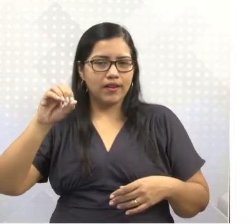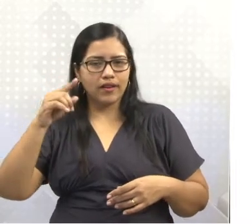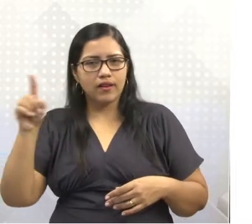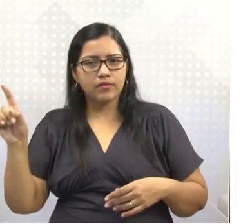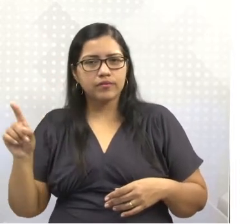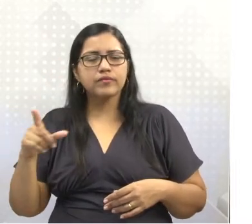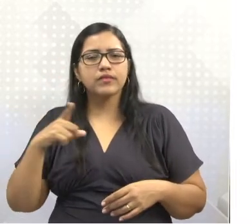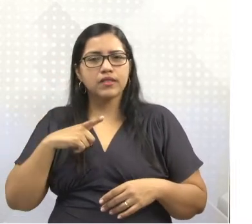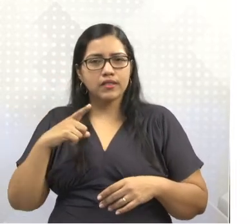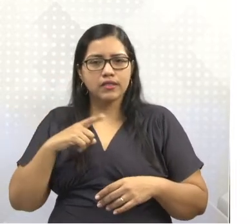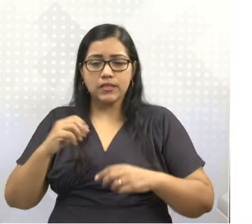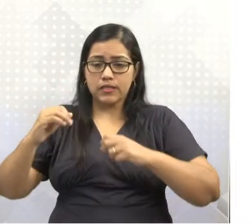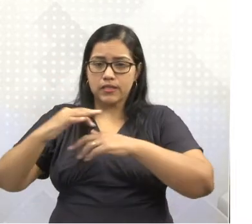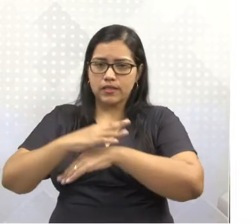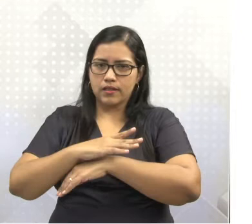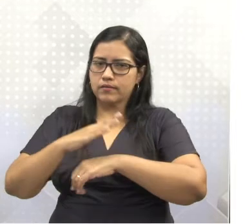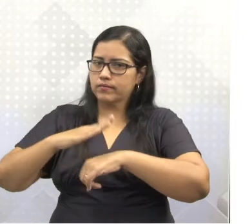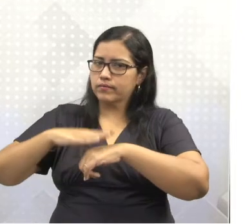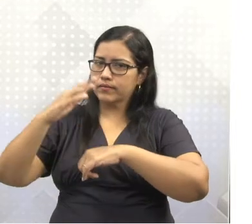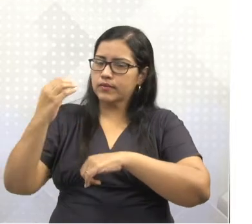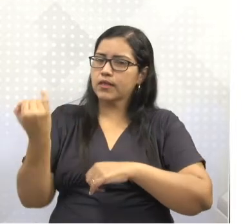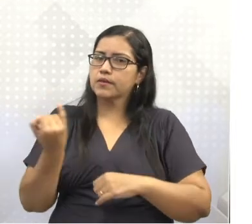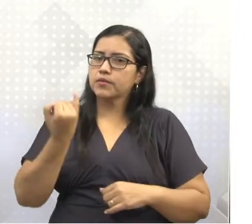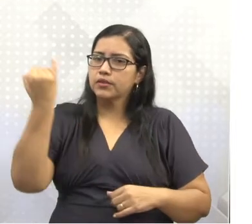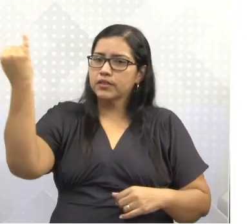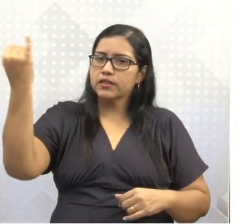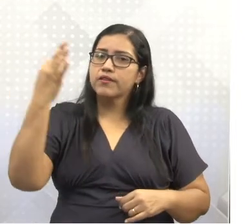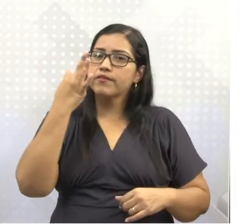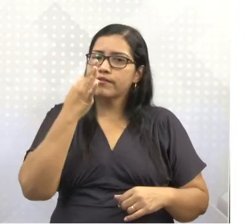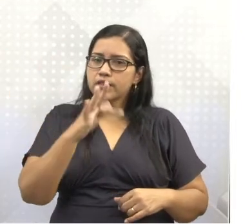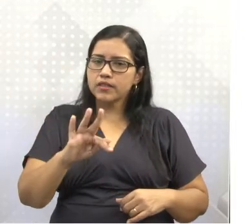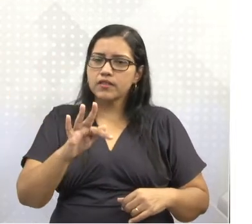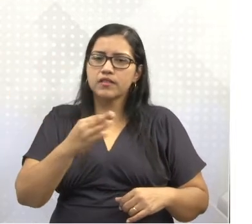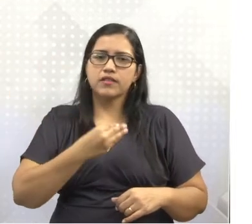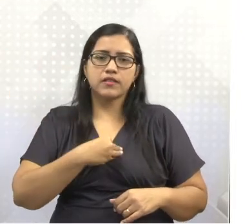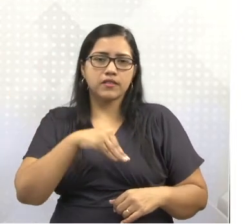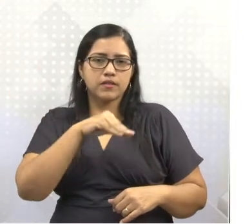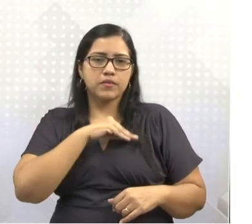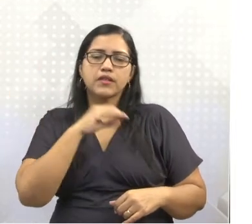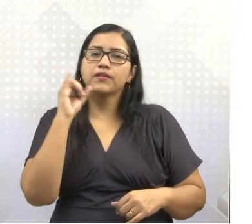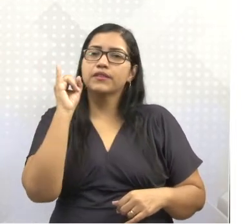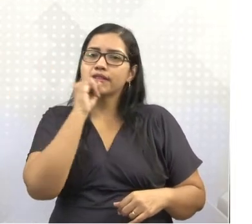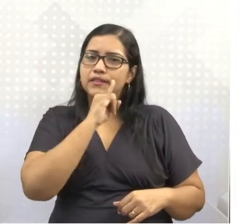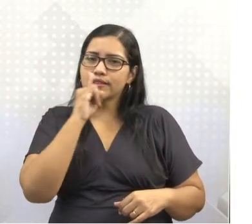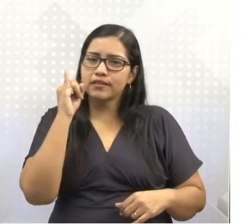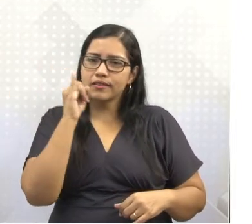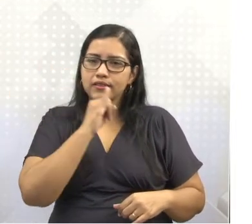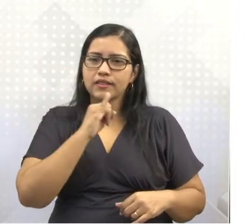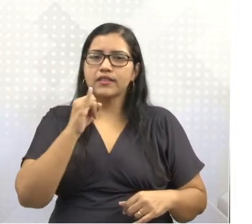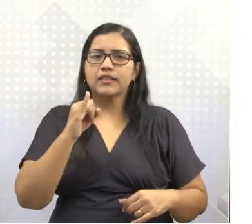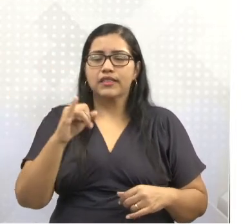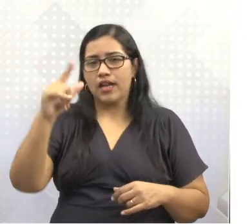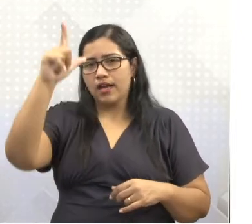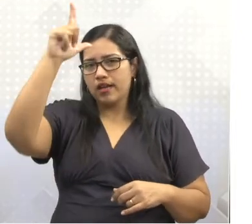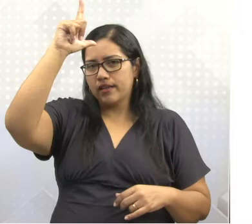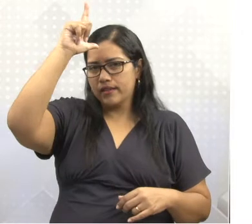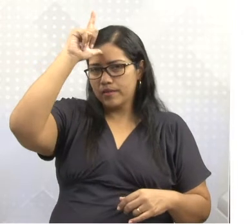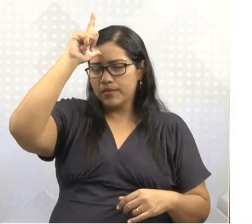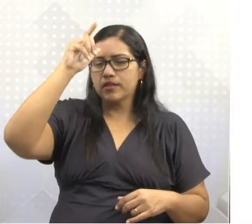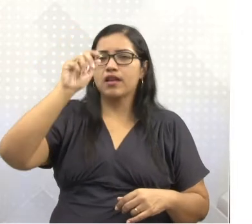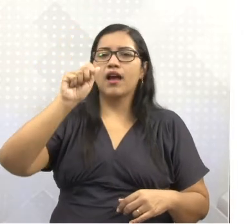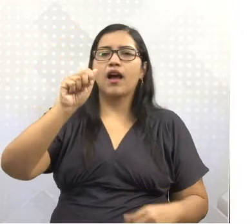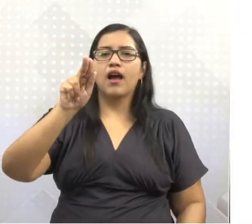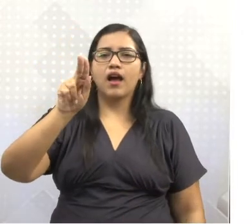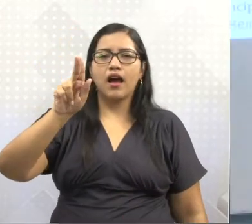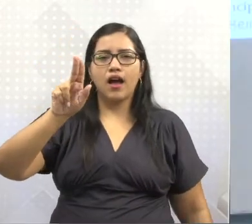turística são justamente a França, tá? A Espanha, Itália, Reino Unido, Alemanha e a Áustria.